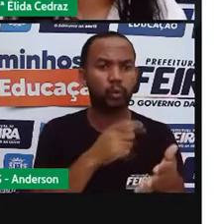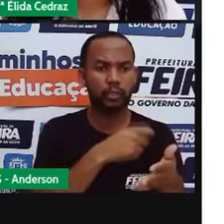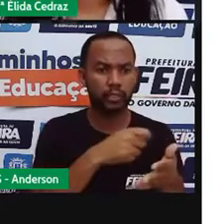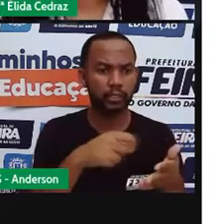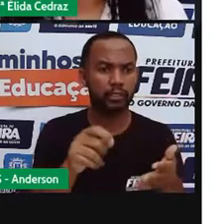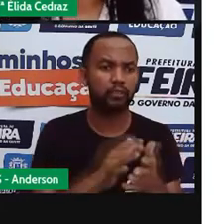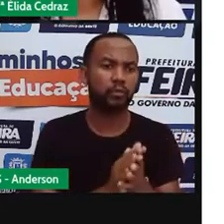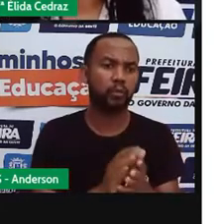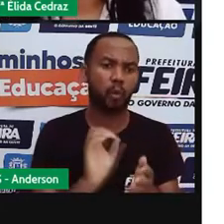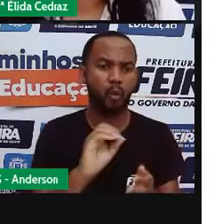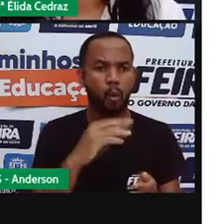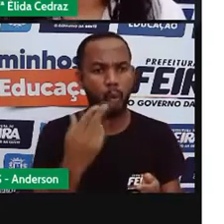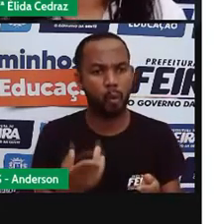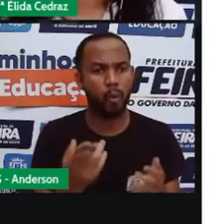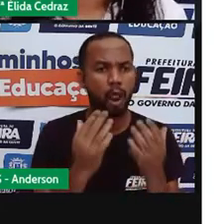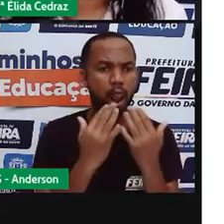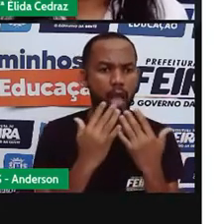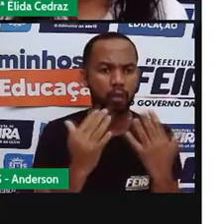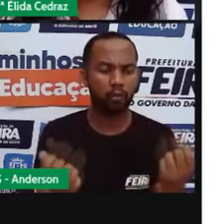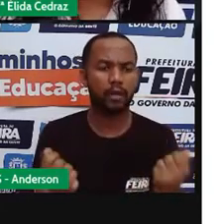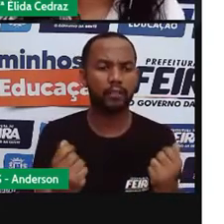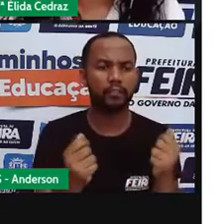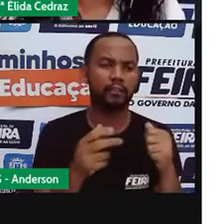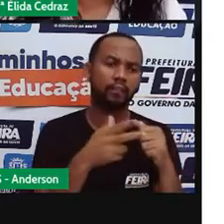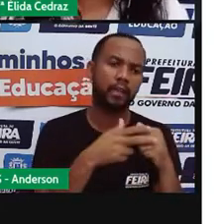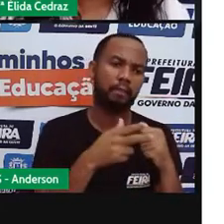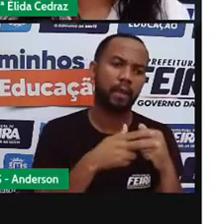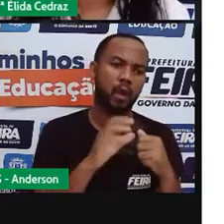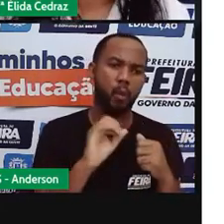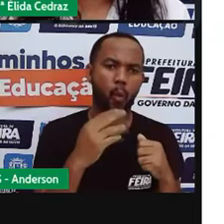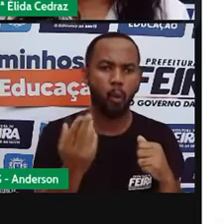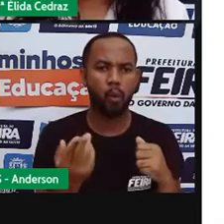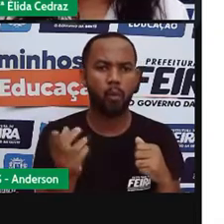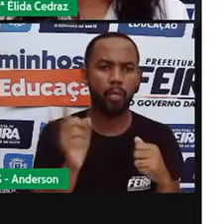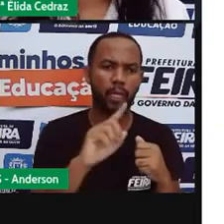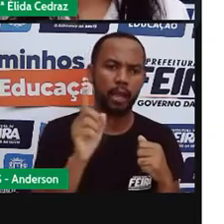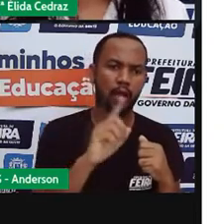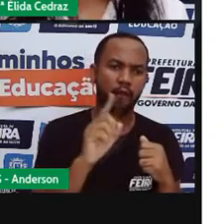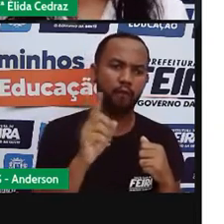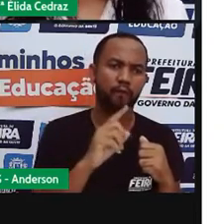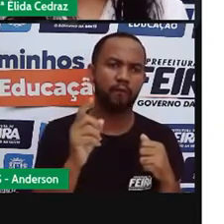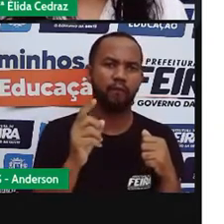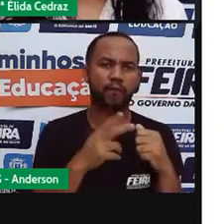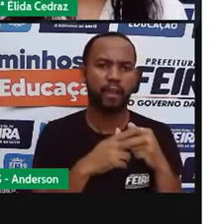verbal, não verbal ou mista. Outra característica.